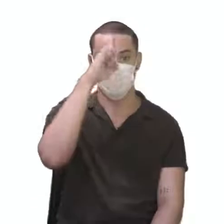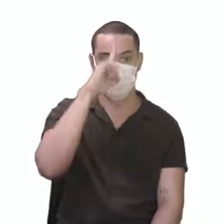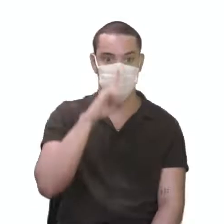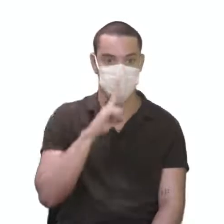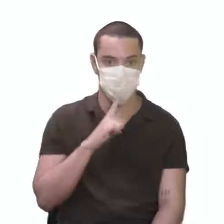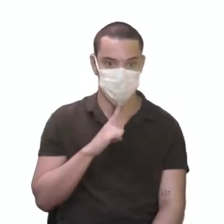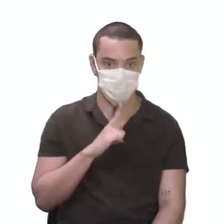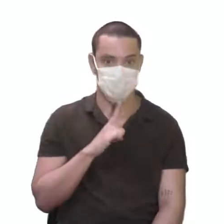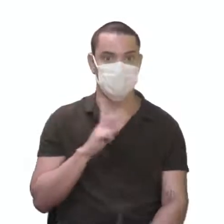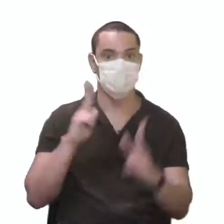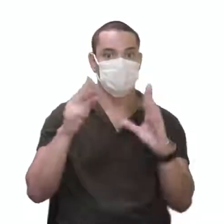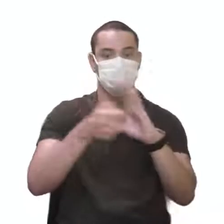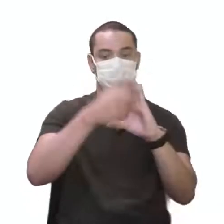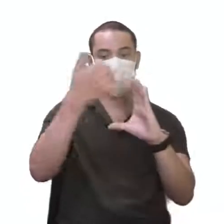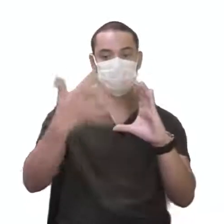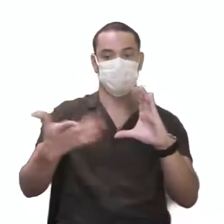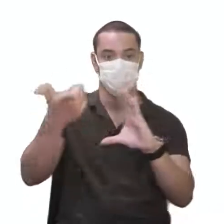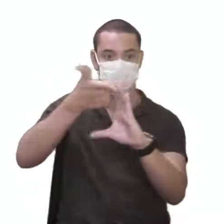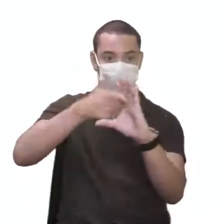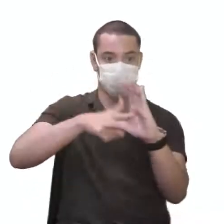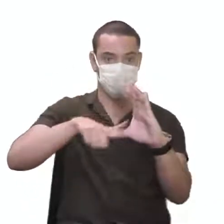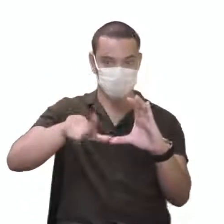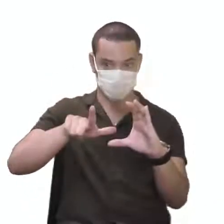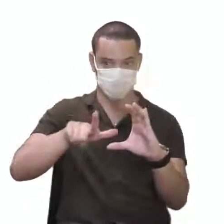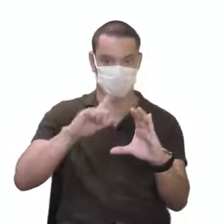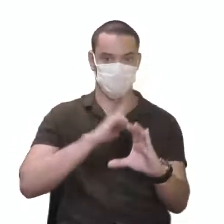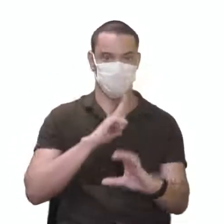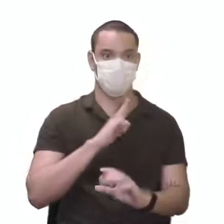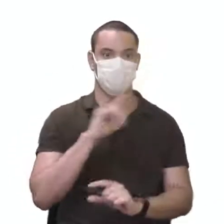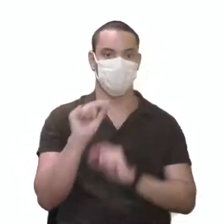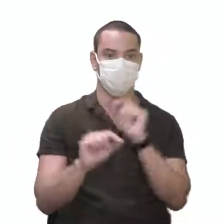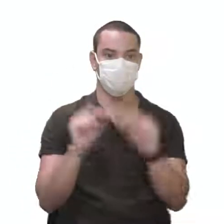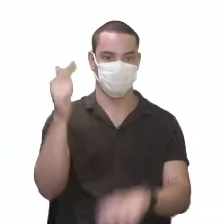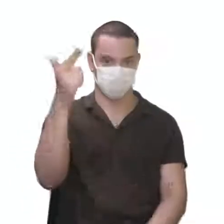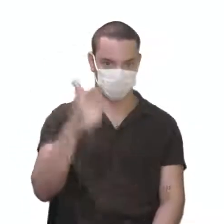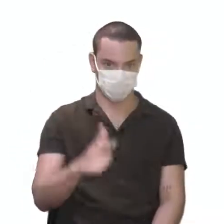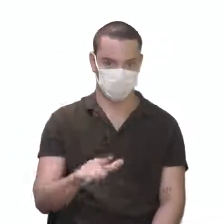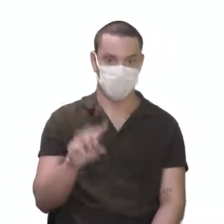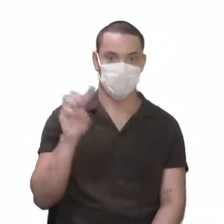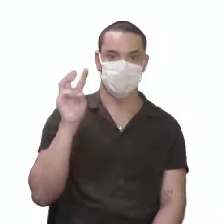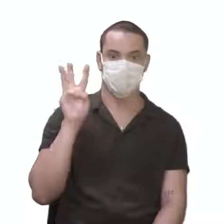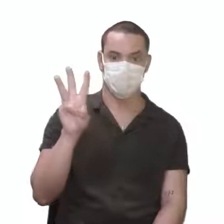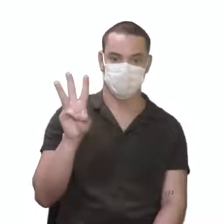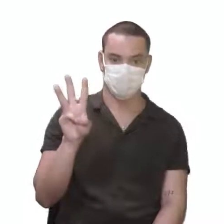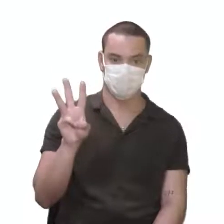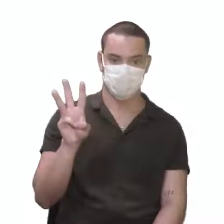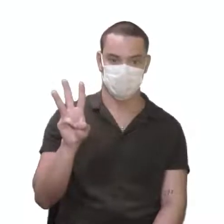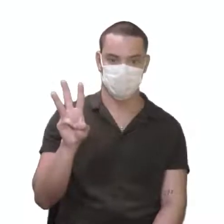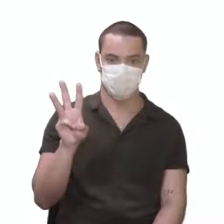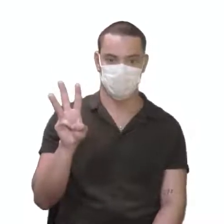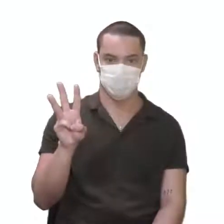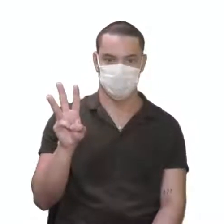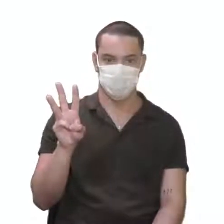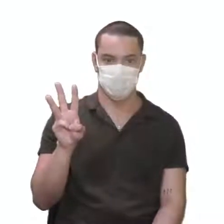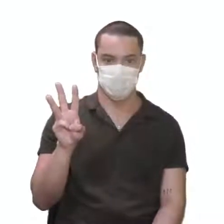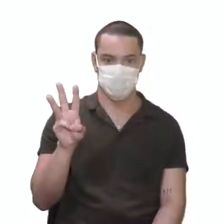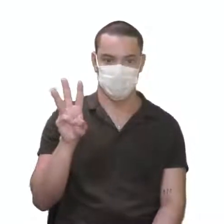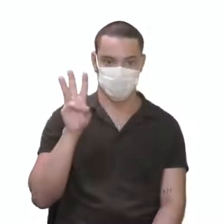semente de característica lisa. Você vai ter três, tá aqui os nove, né, gente?